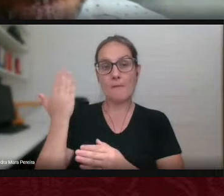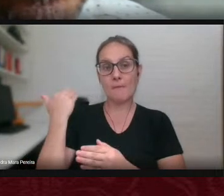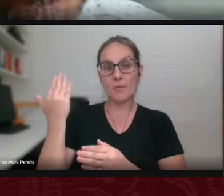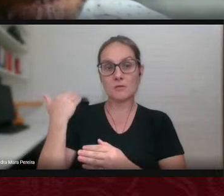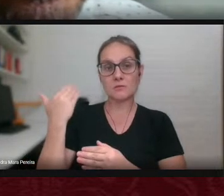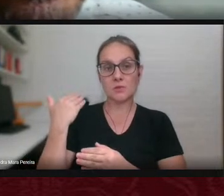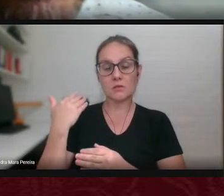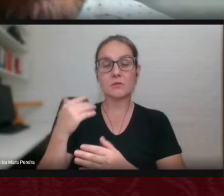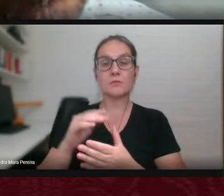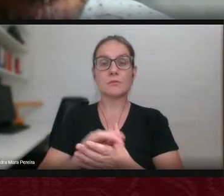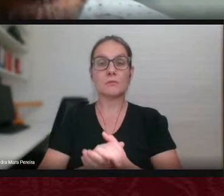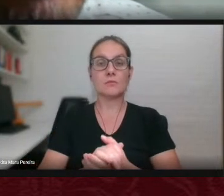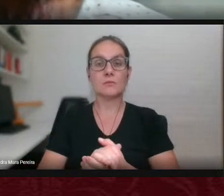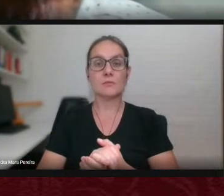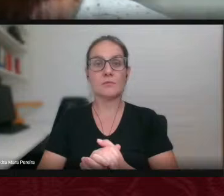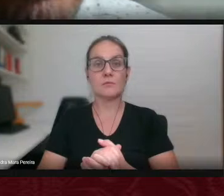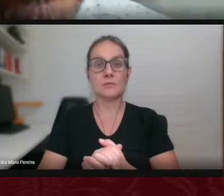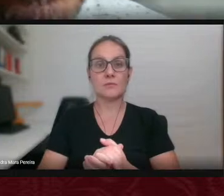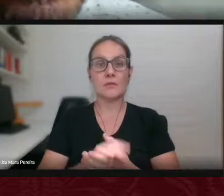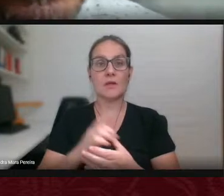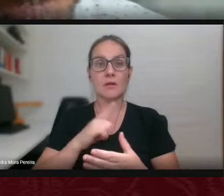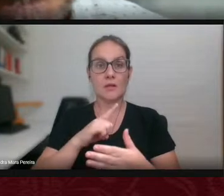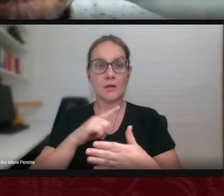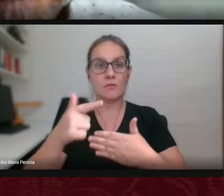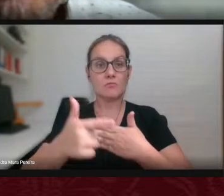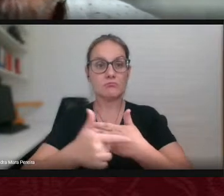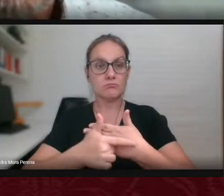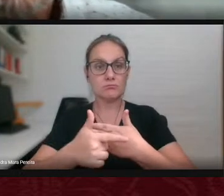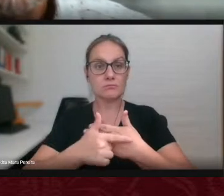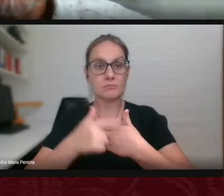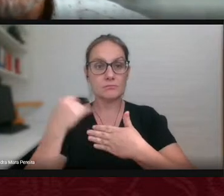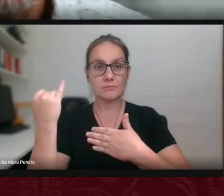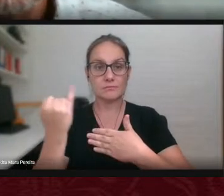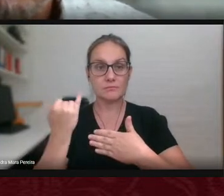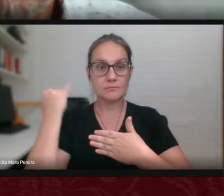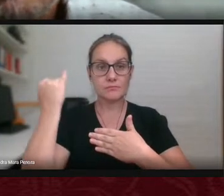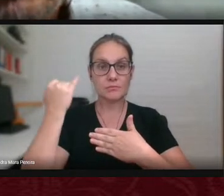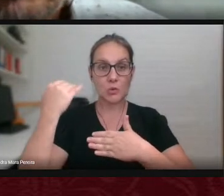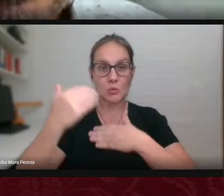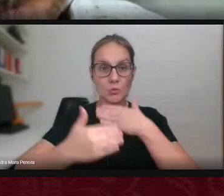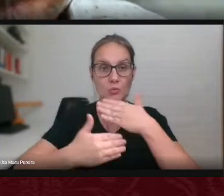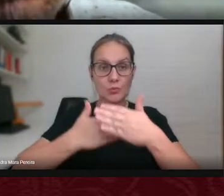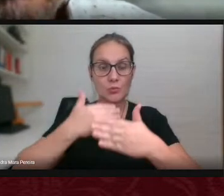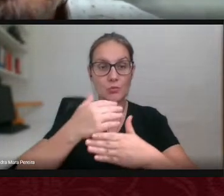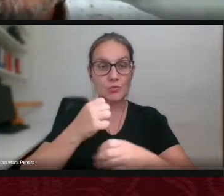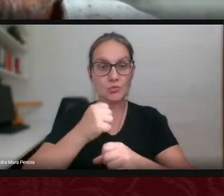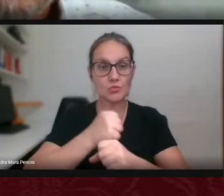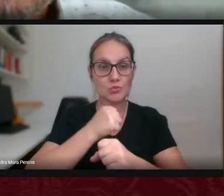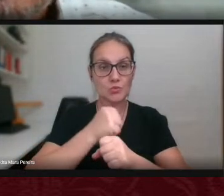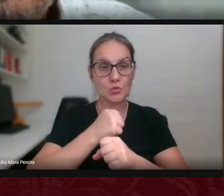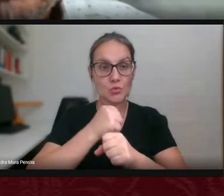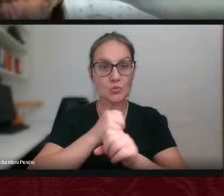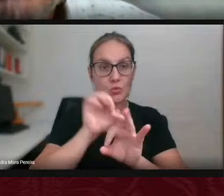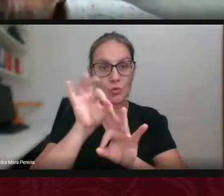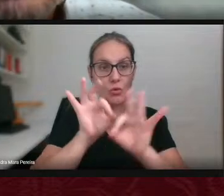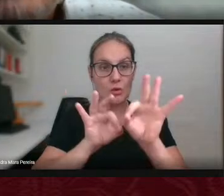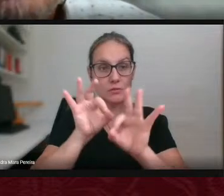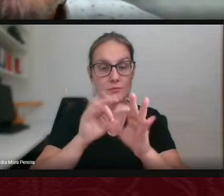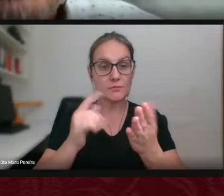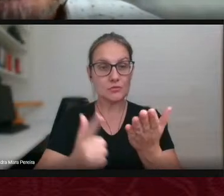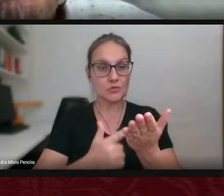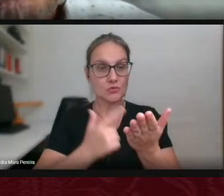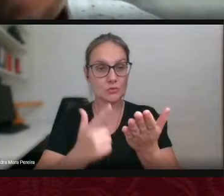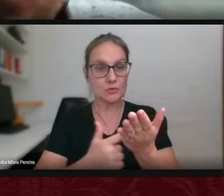teve um papel importante no processo de construção do livro de